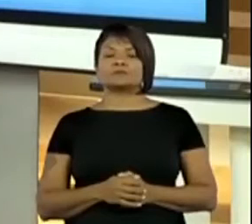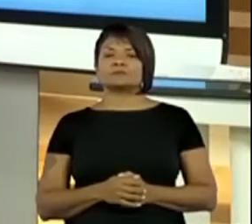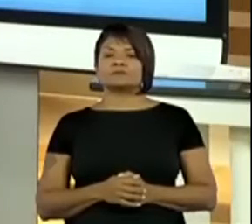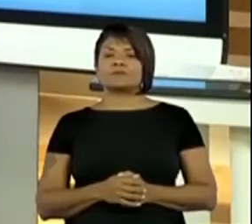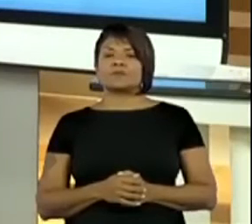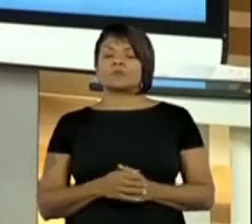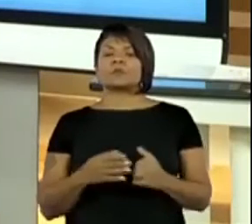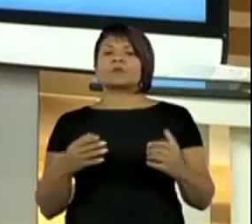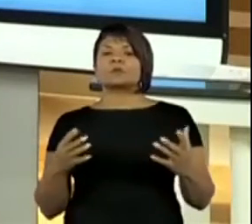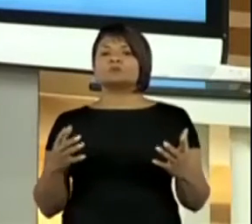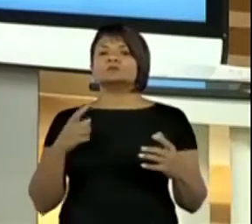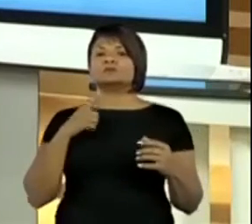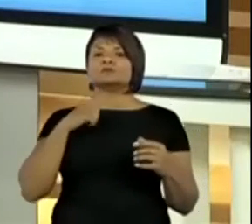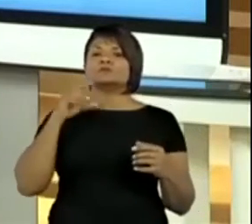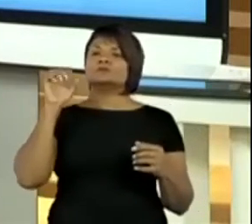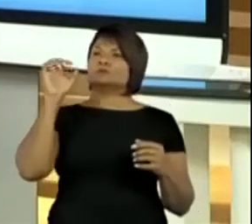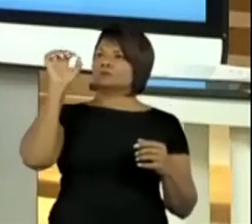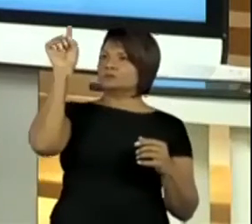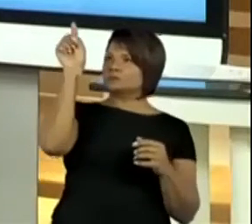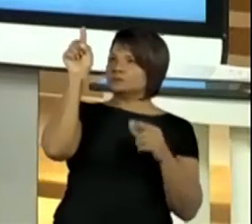Então, ele mexeu a pecinha para cá.